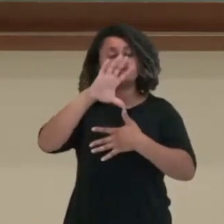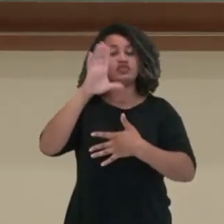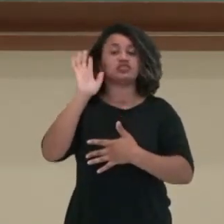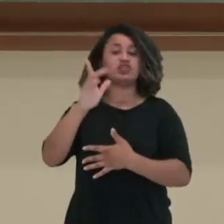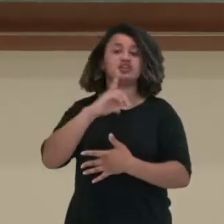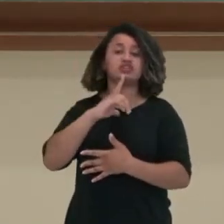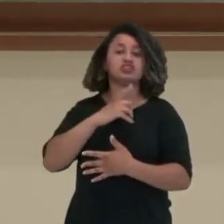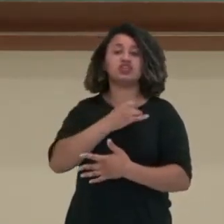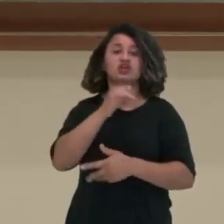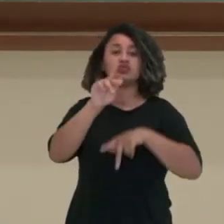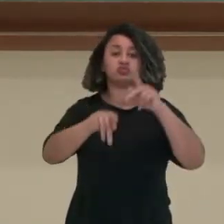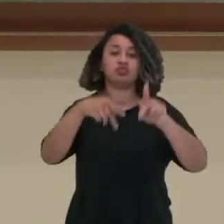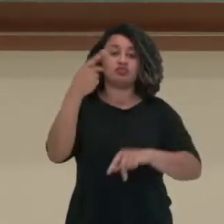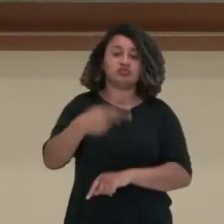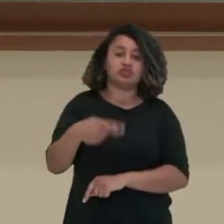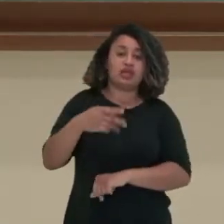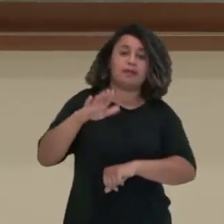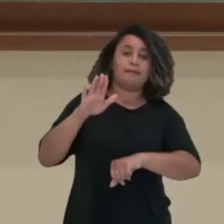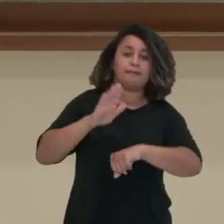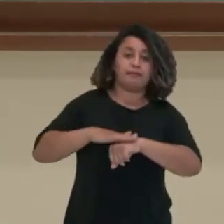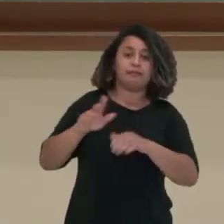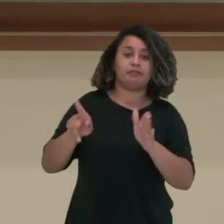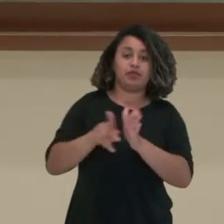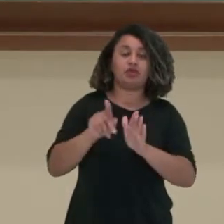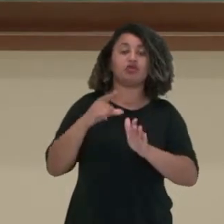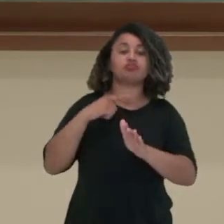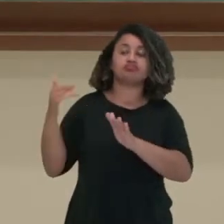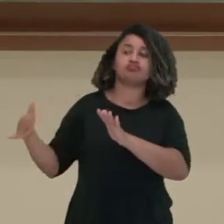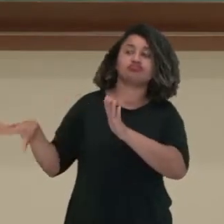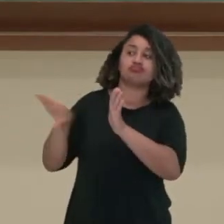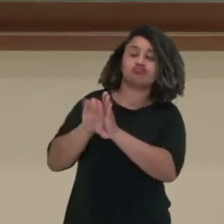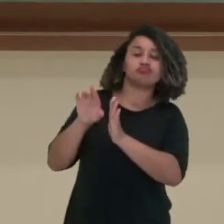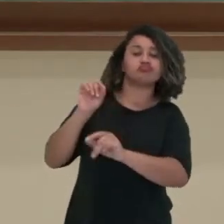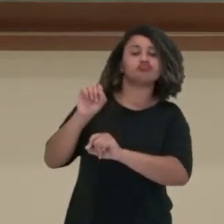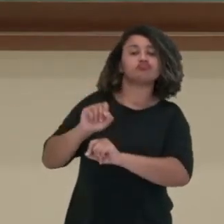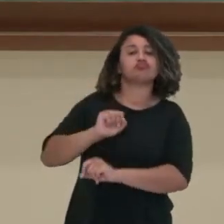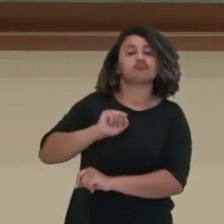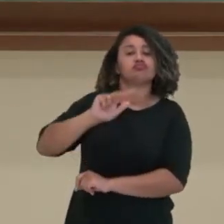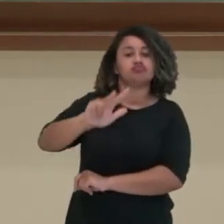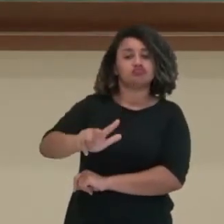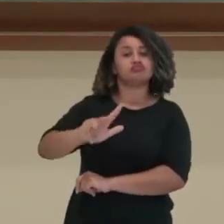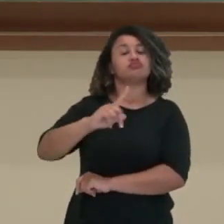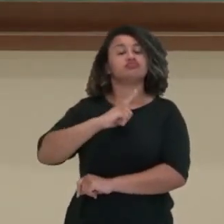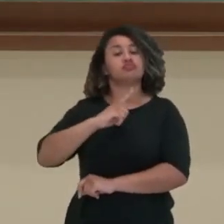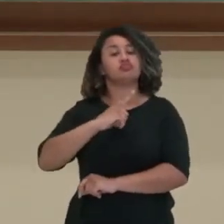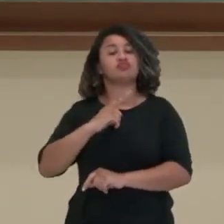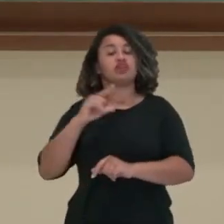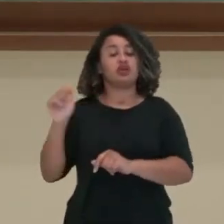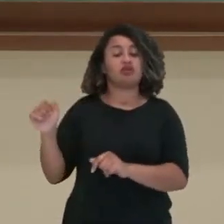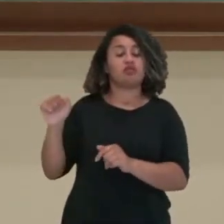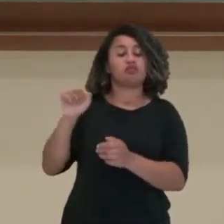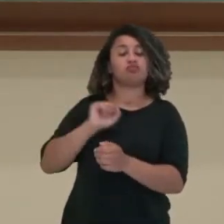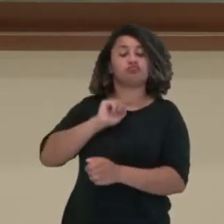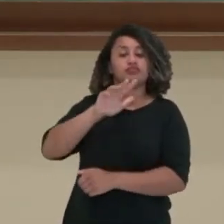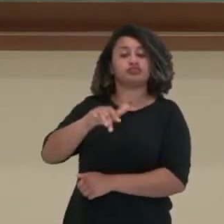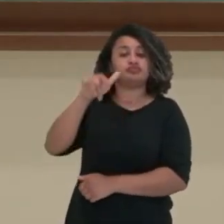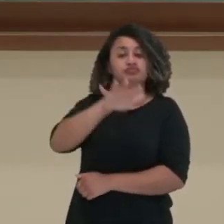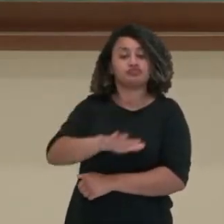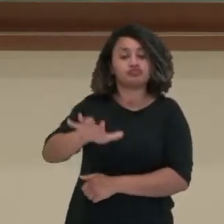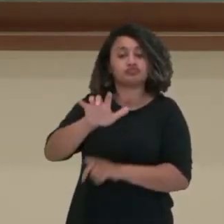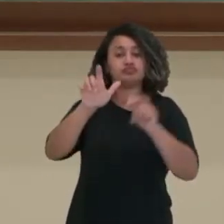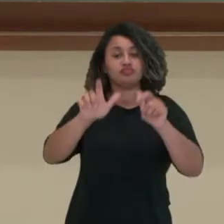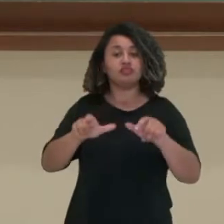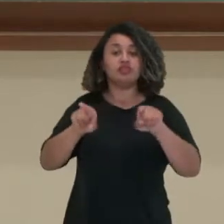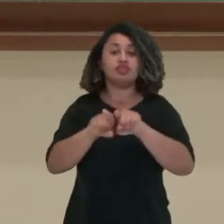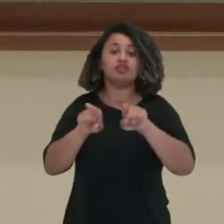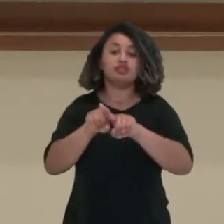povos originários. Com o momento da chegada dos portugueses, você vai ter o estabelecimento dos portugueses nesse território e também dos